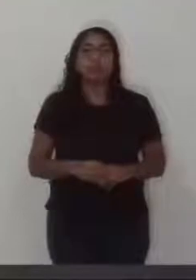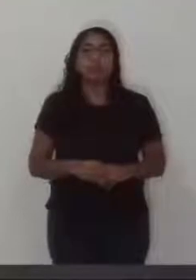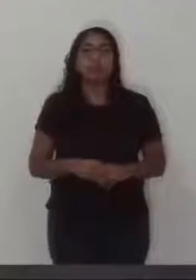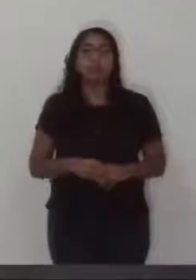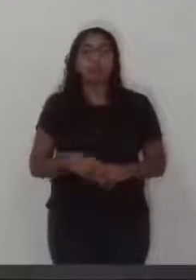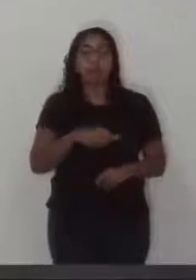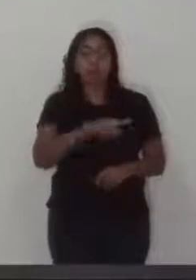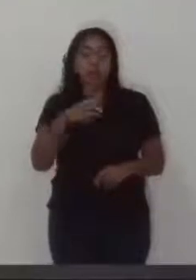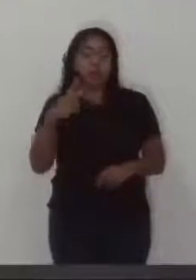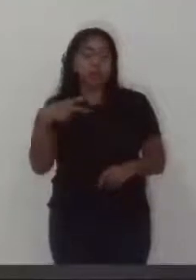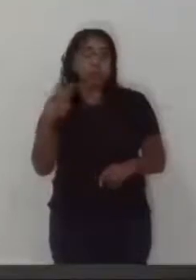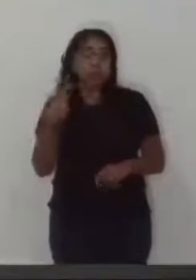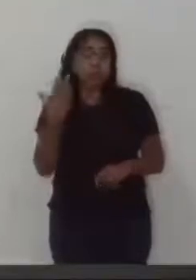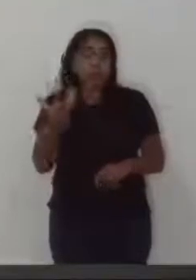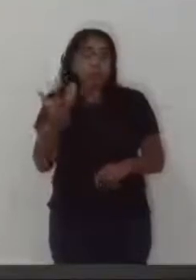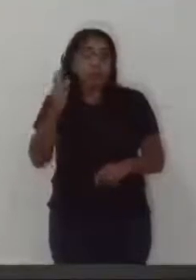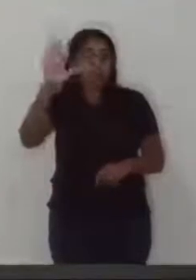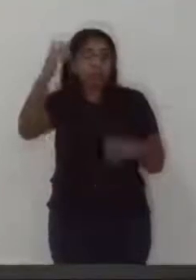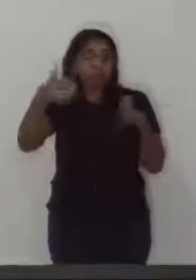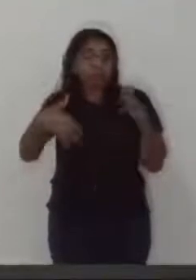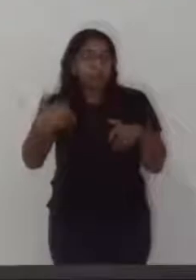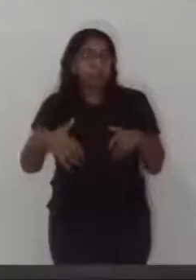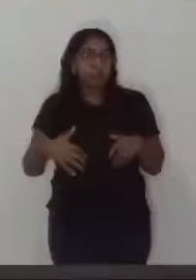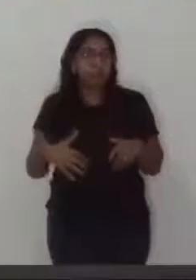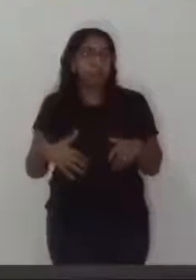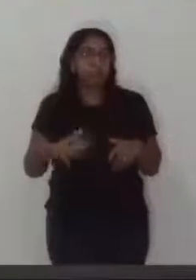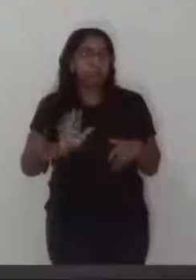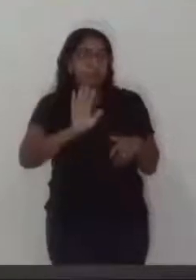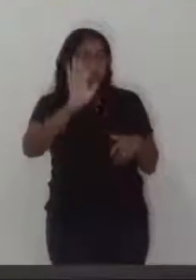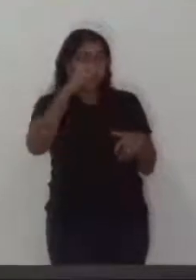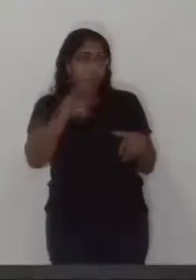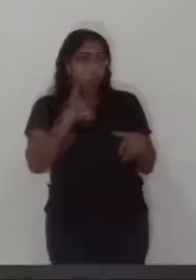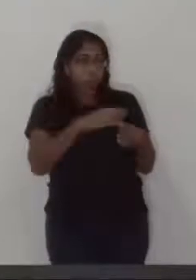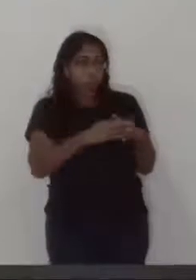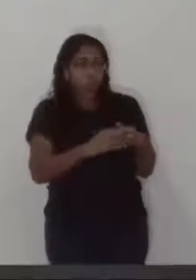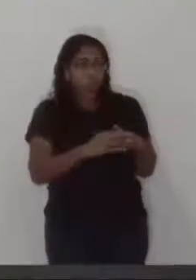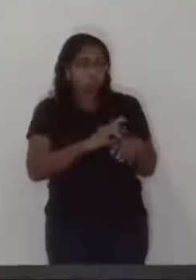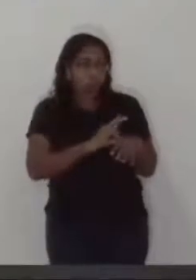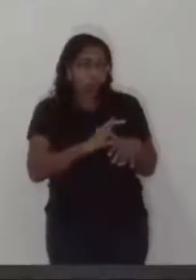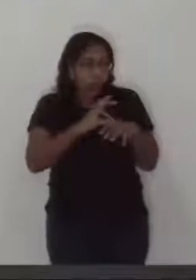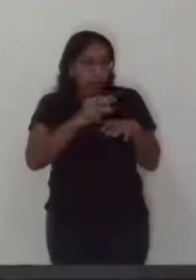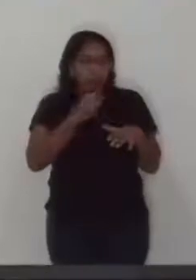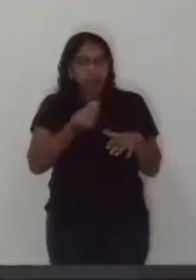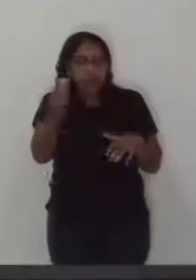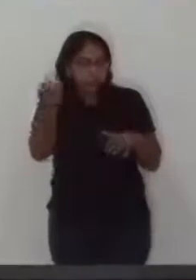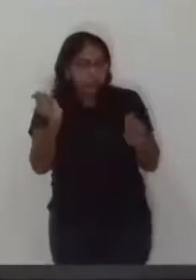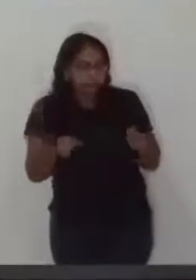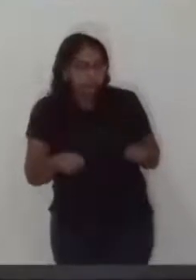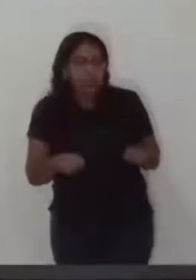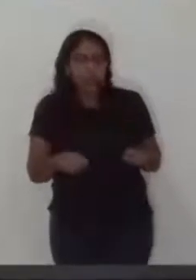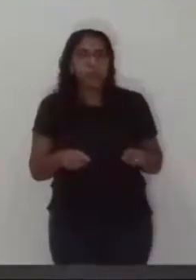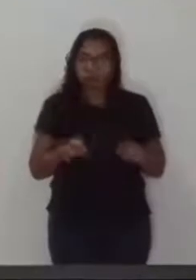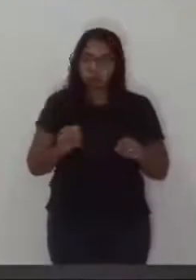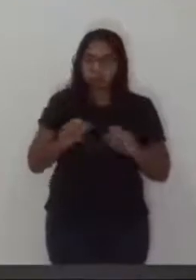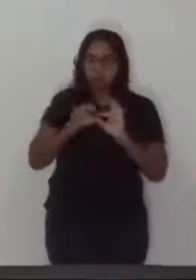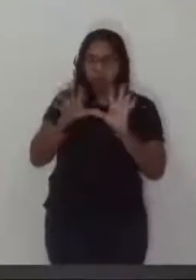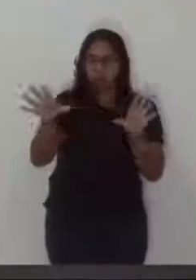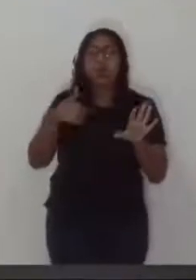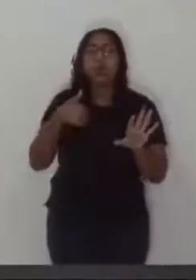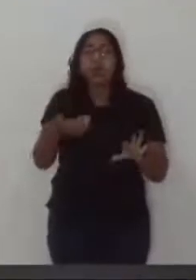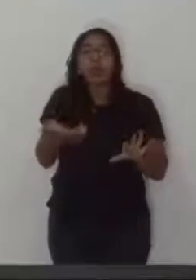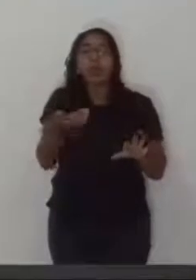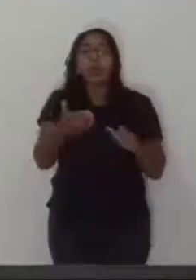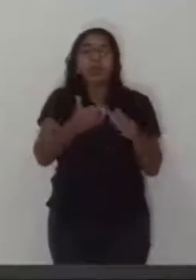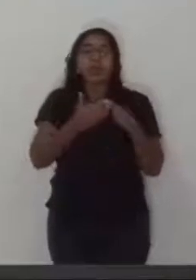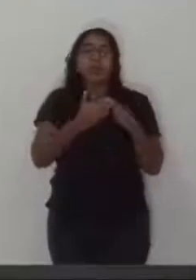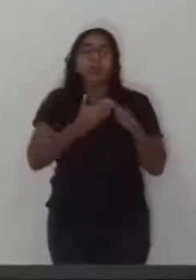Se alguma das lideranças quiser encaminhá-lo. Senhor presidente, eu posso encaminhar o requerimento? Tem a palavra, vereador. Eu quero pedir para os vereadores, esse